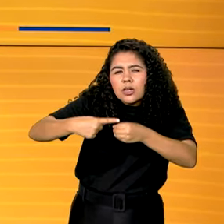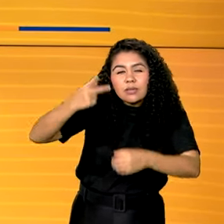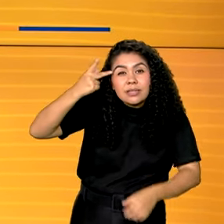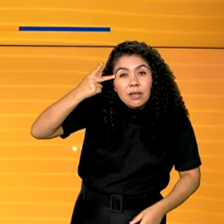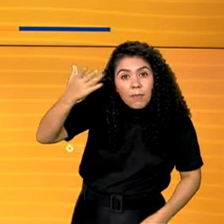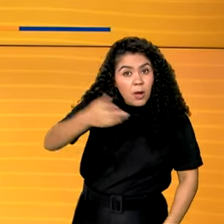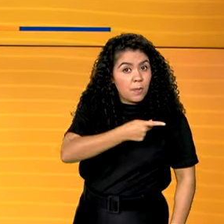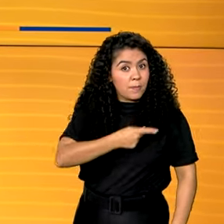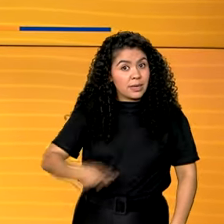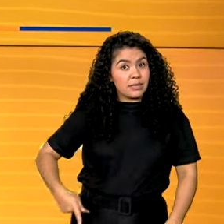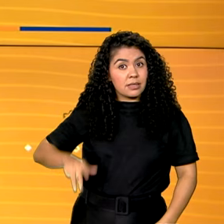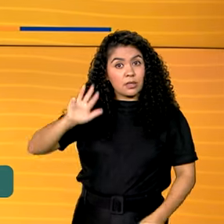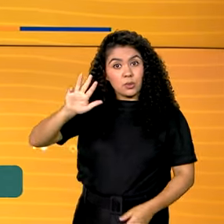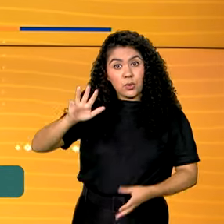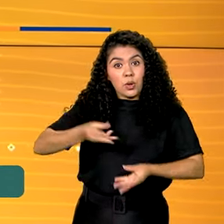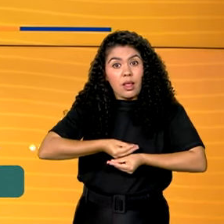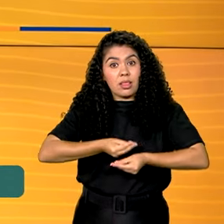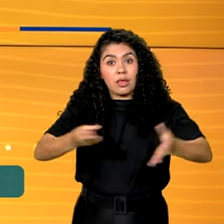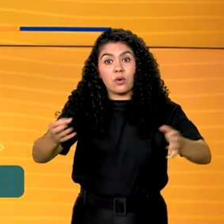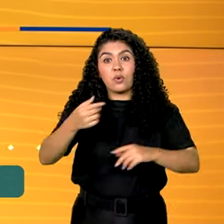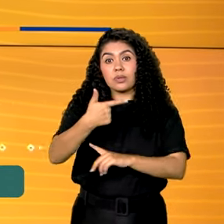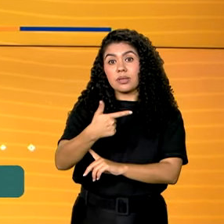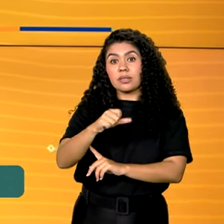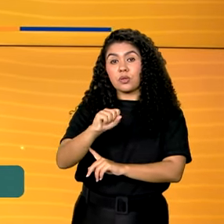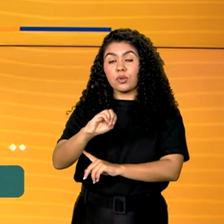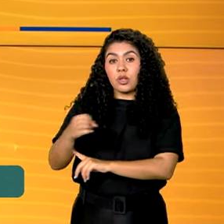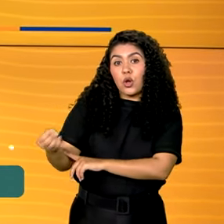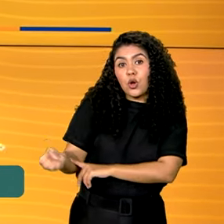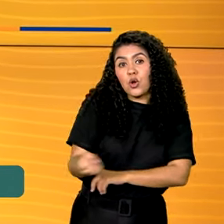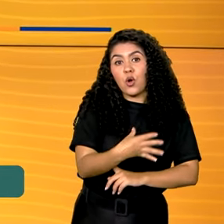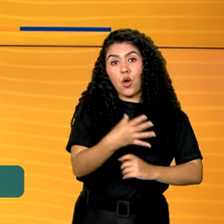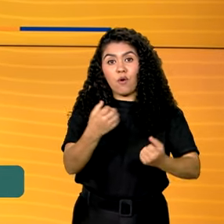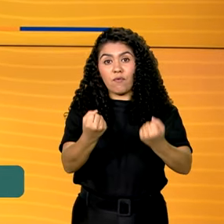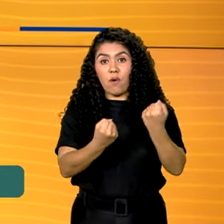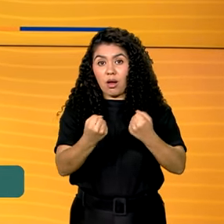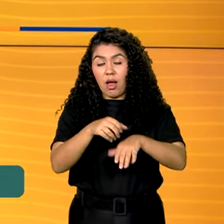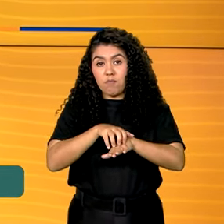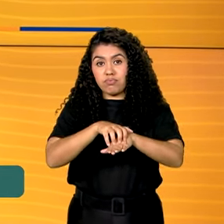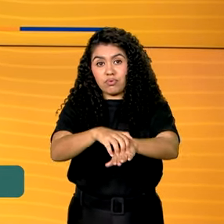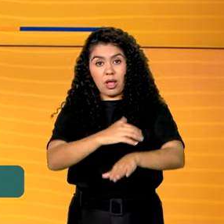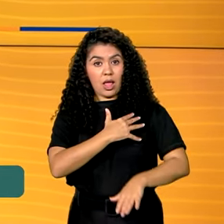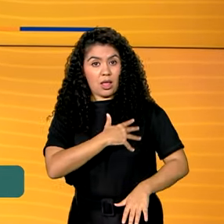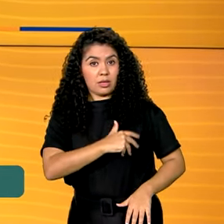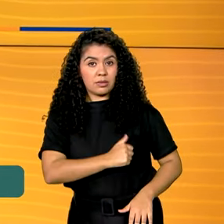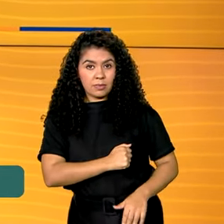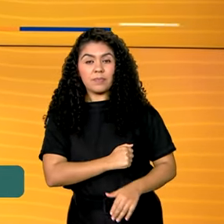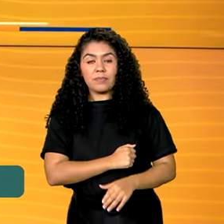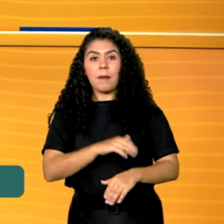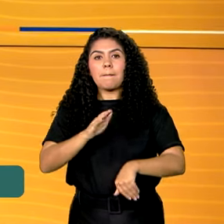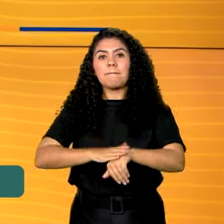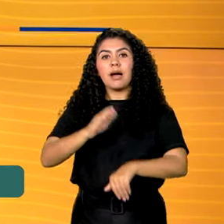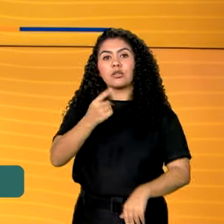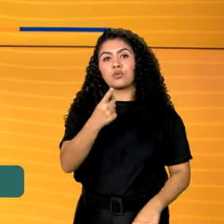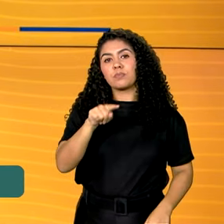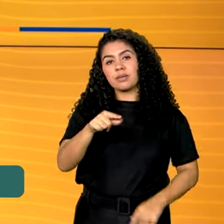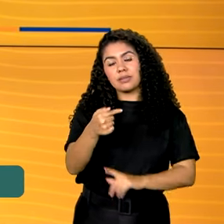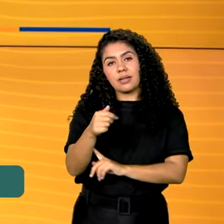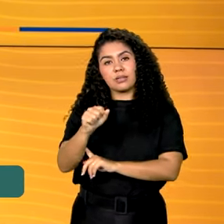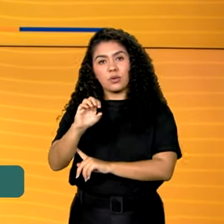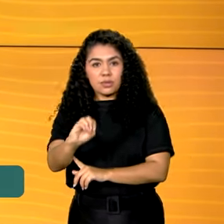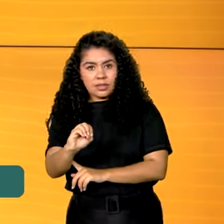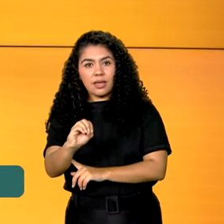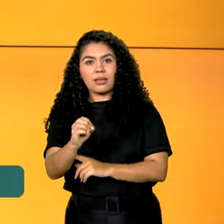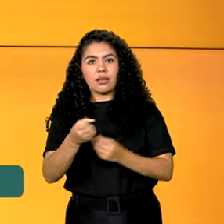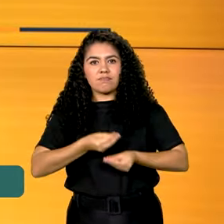Lula entregou 280 novas ambulâncias do SAMU. Até o final do ano, mais de 1.780 veículos